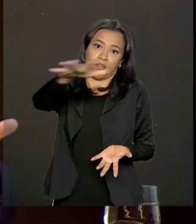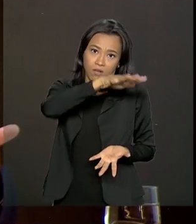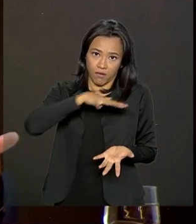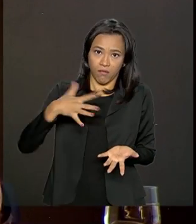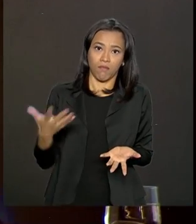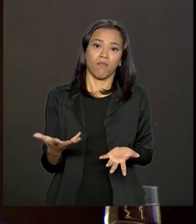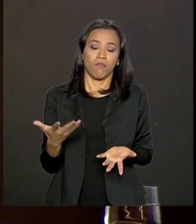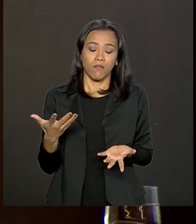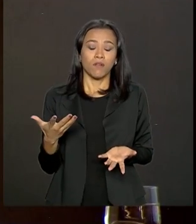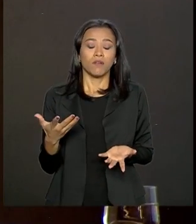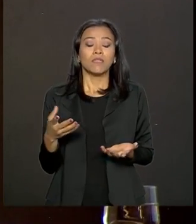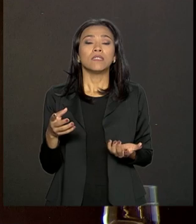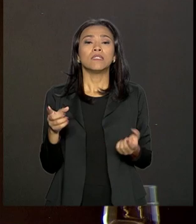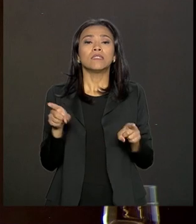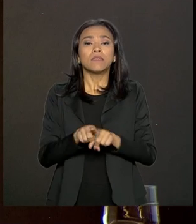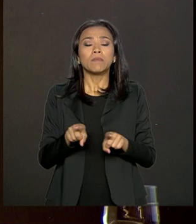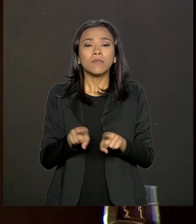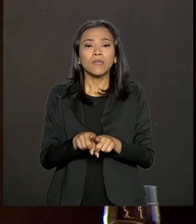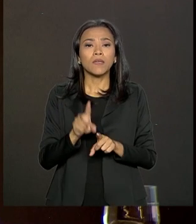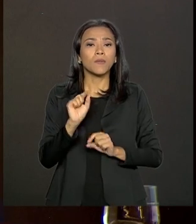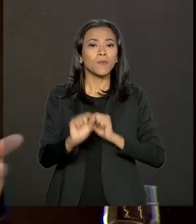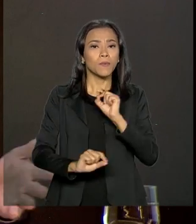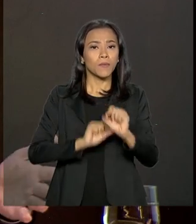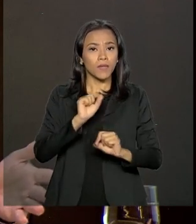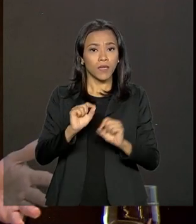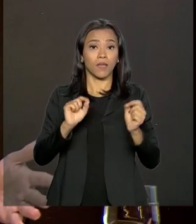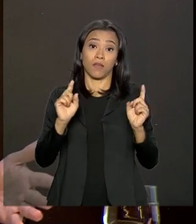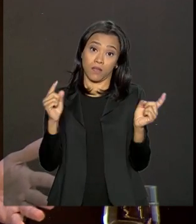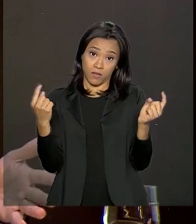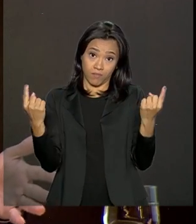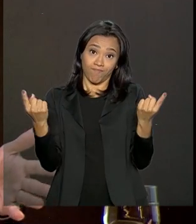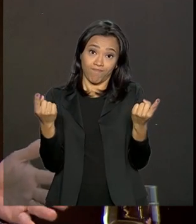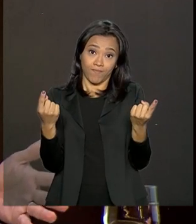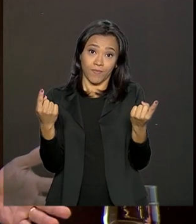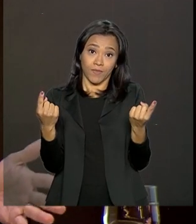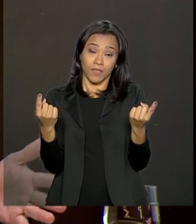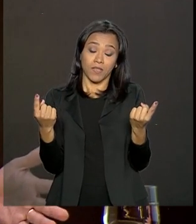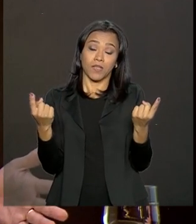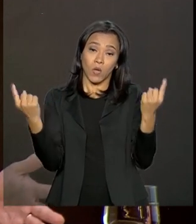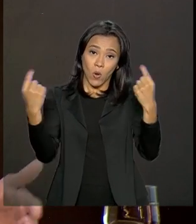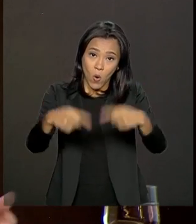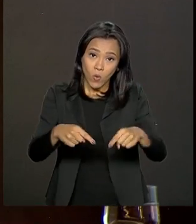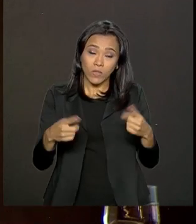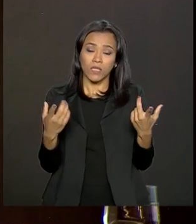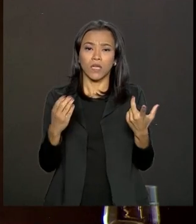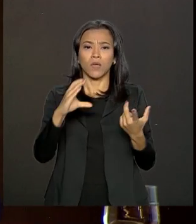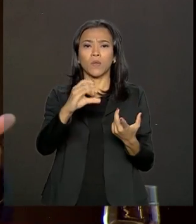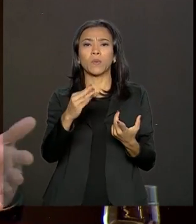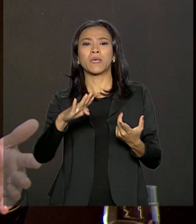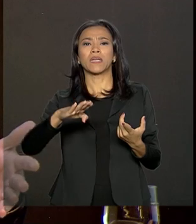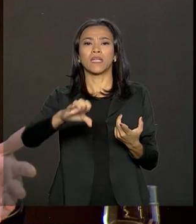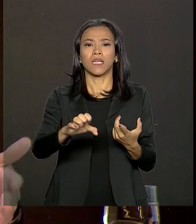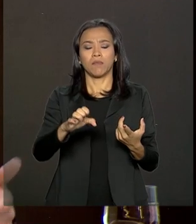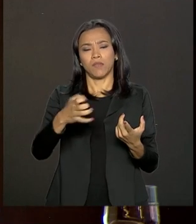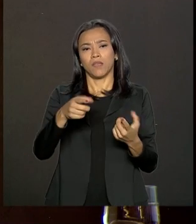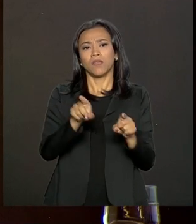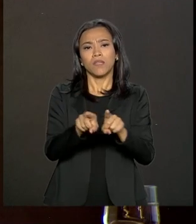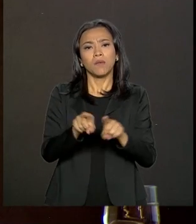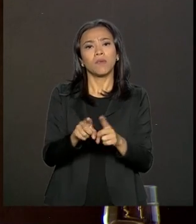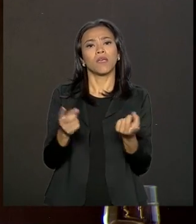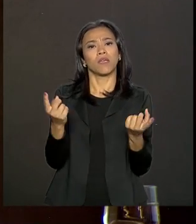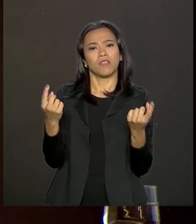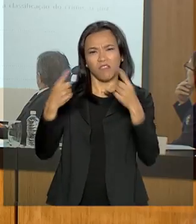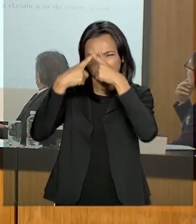mas igualmente em relação ao enfrentamento da criminalidade organizada e da criminalidade